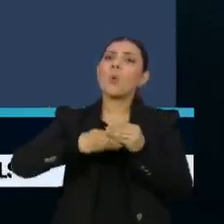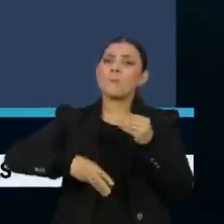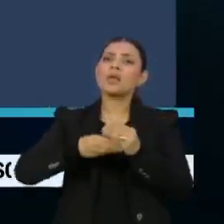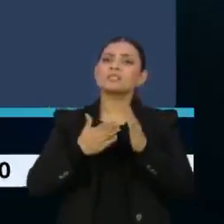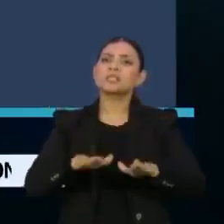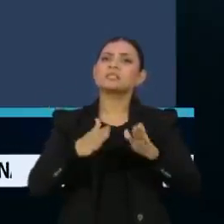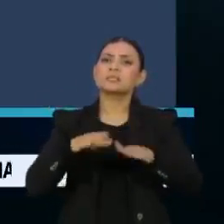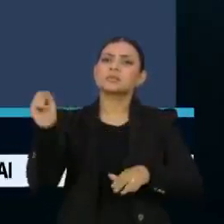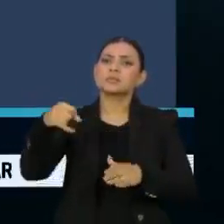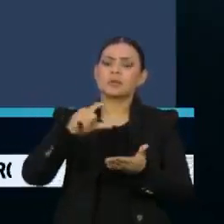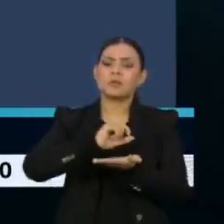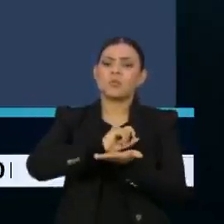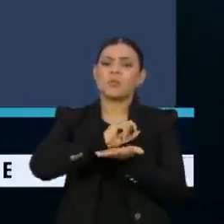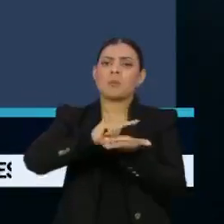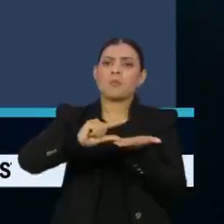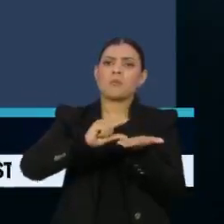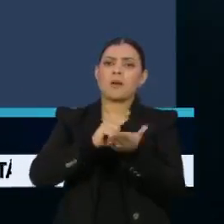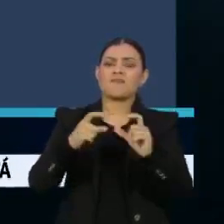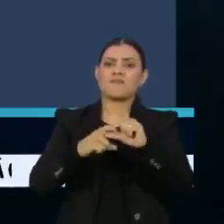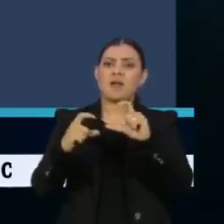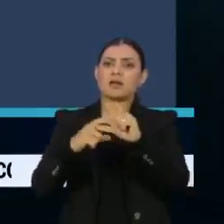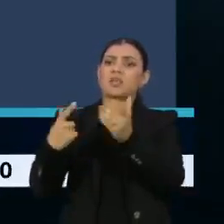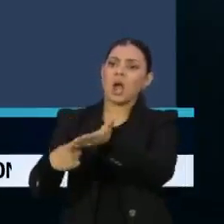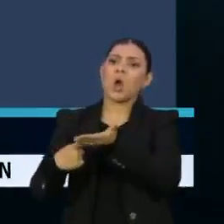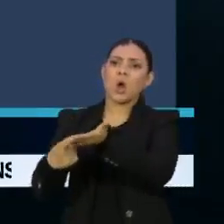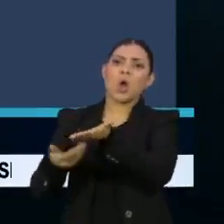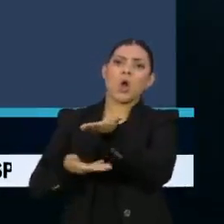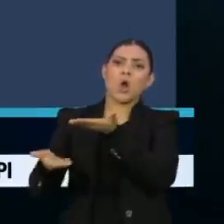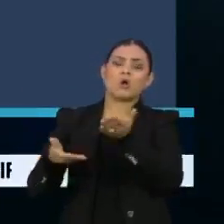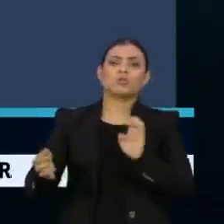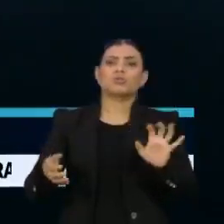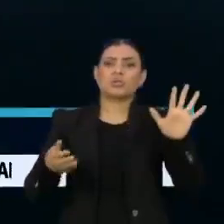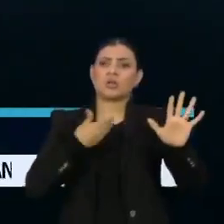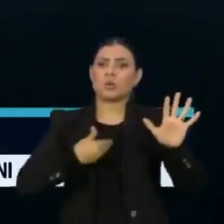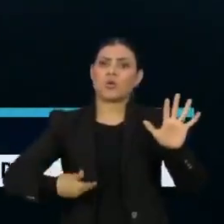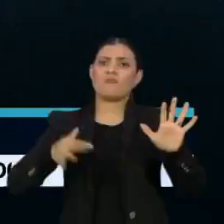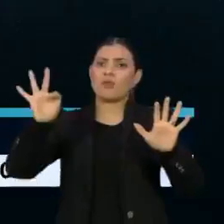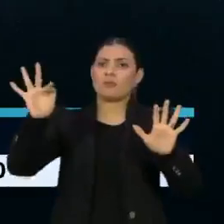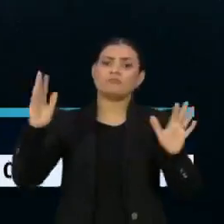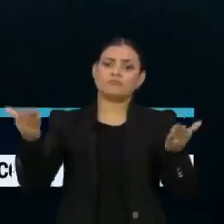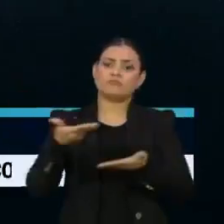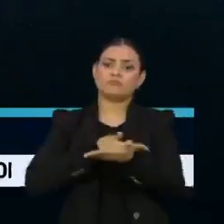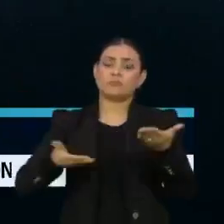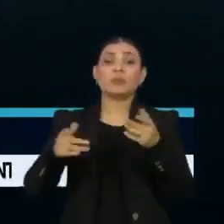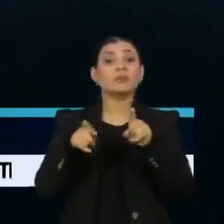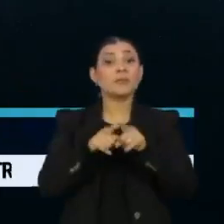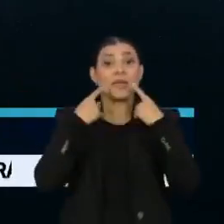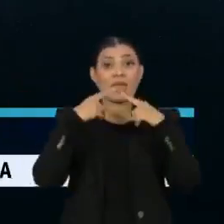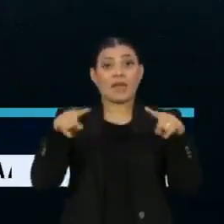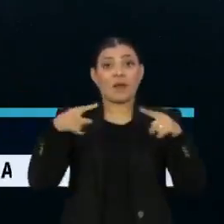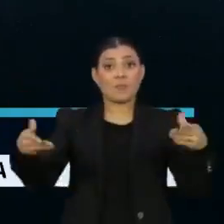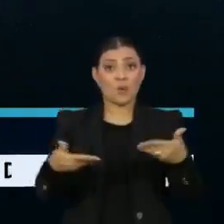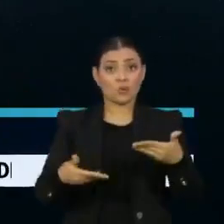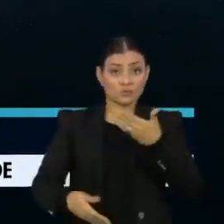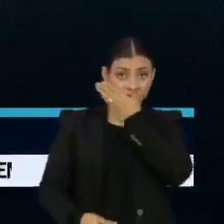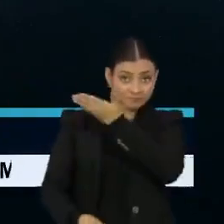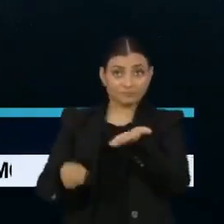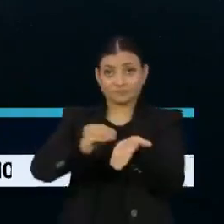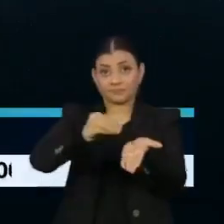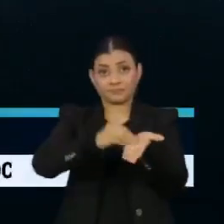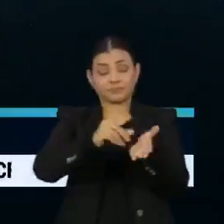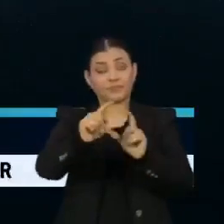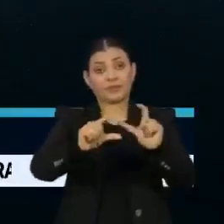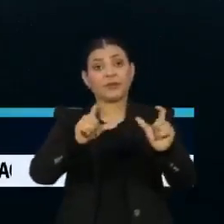gradual das doses da Pfizer, conforme o acordo entre o Estado e o governo. Quem também reclamou hoje de falta de